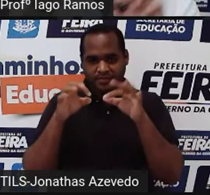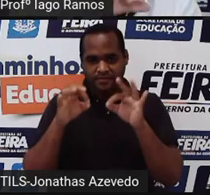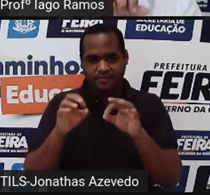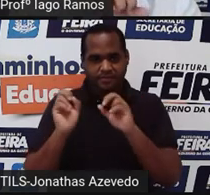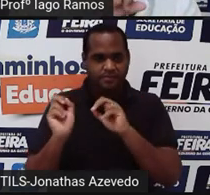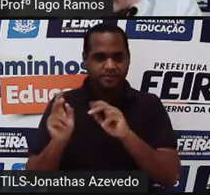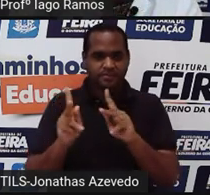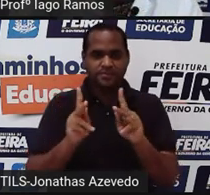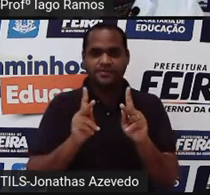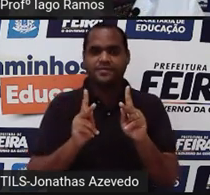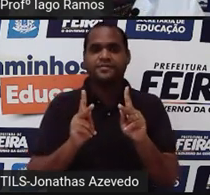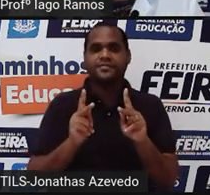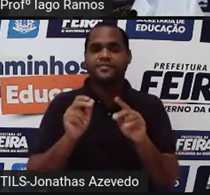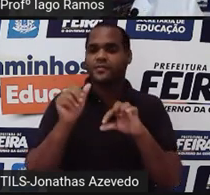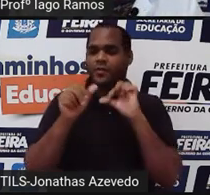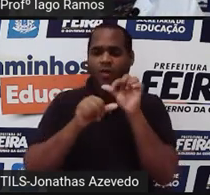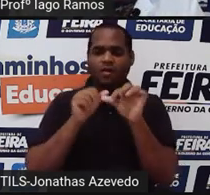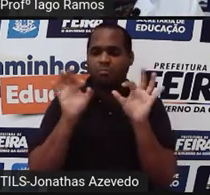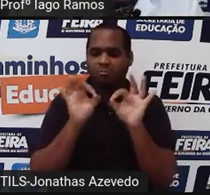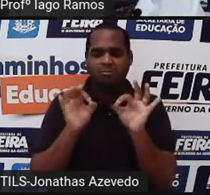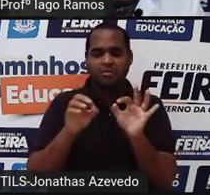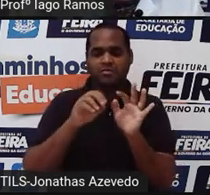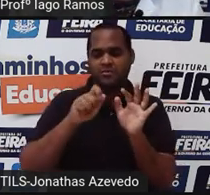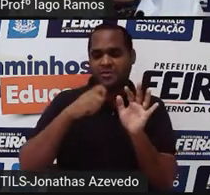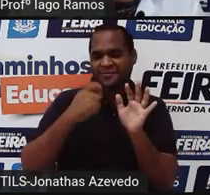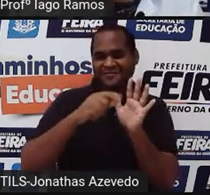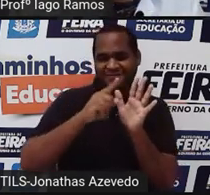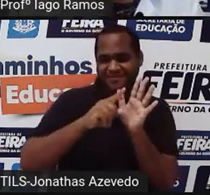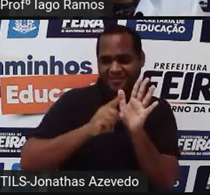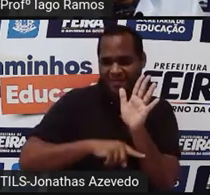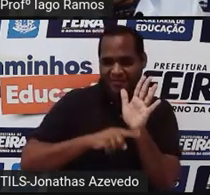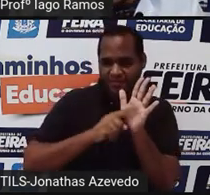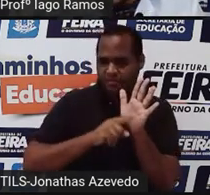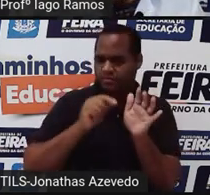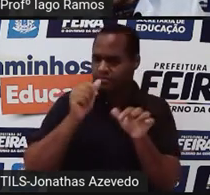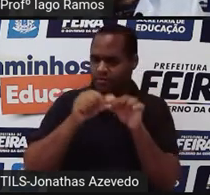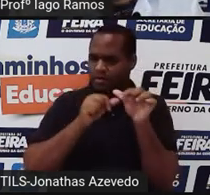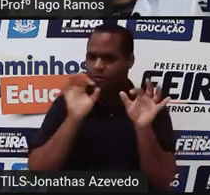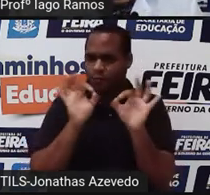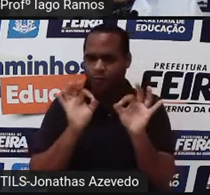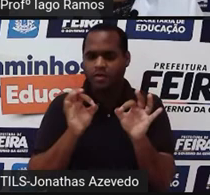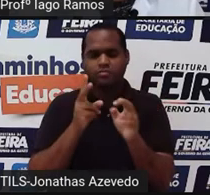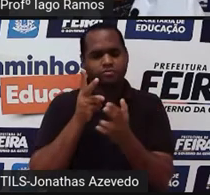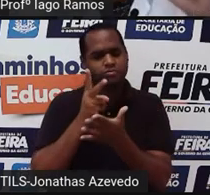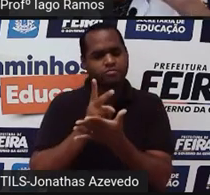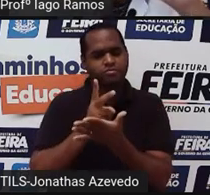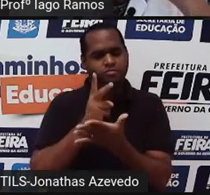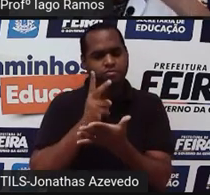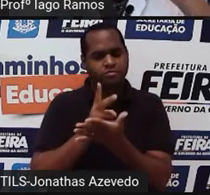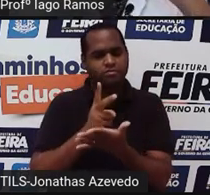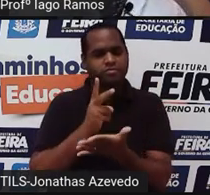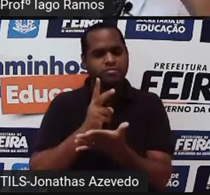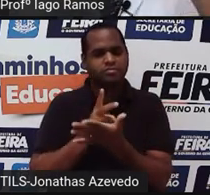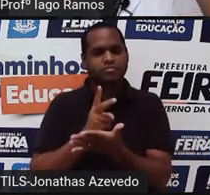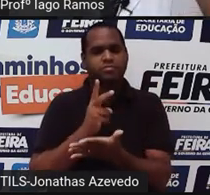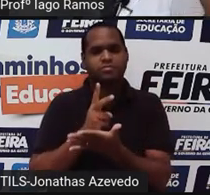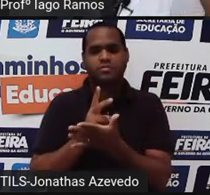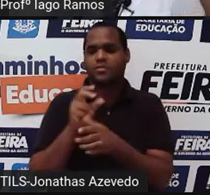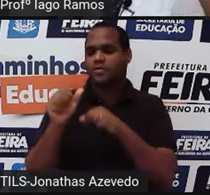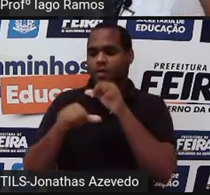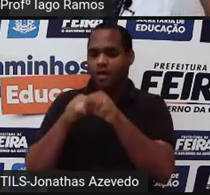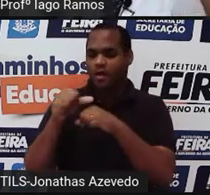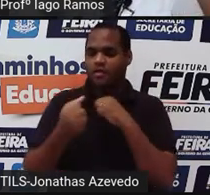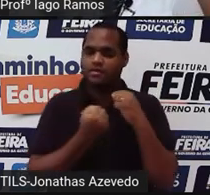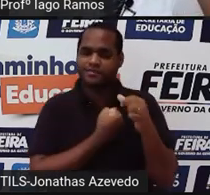E inverter não muda o sinal, tá bom? Aquele sinal de menos da base continua. Inverter é trocar de lugar o